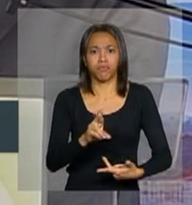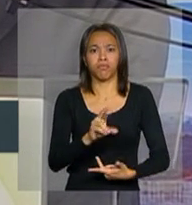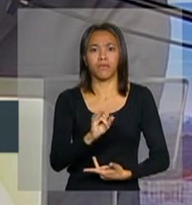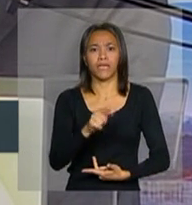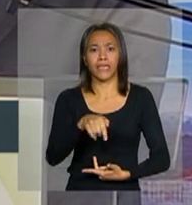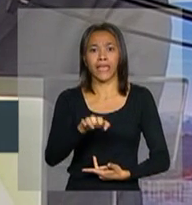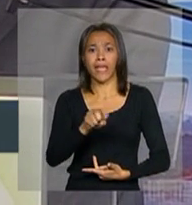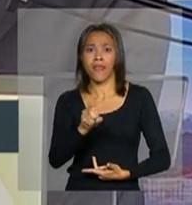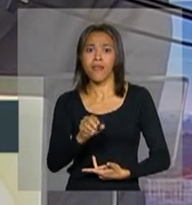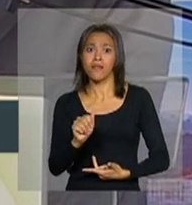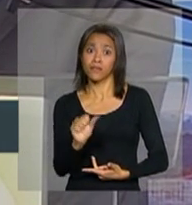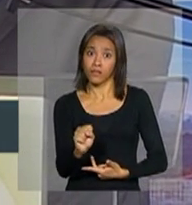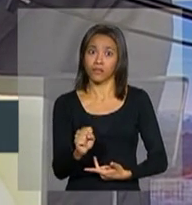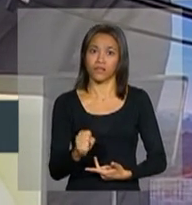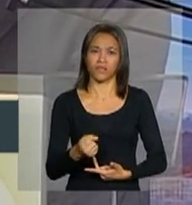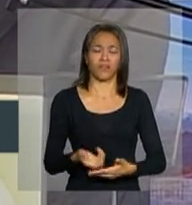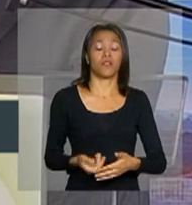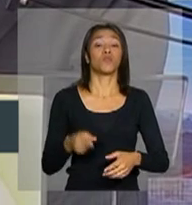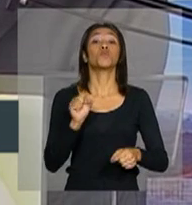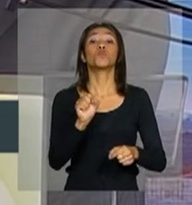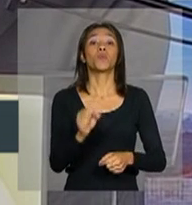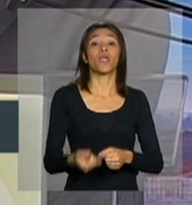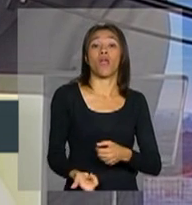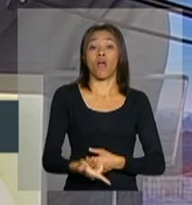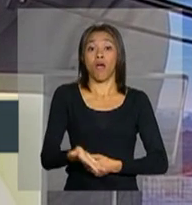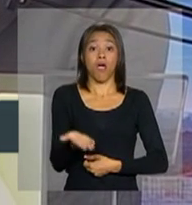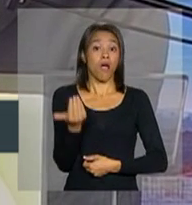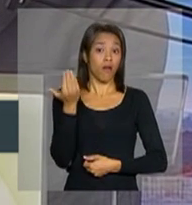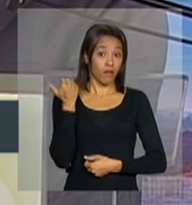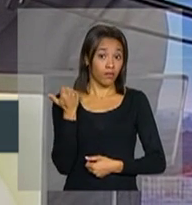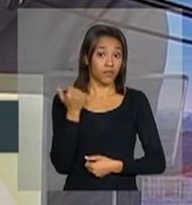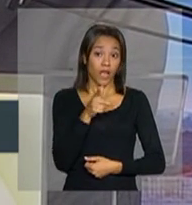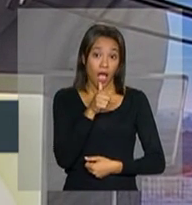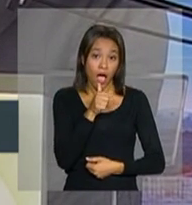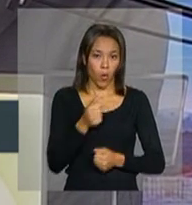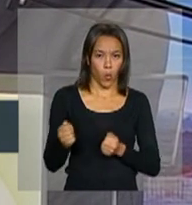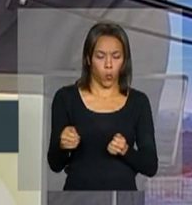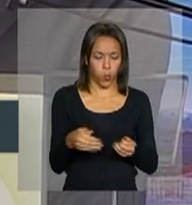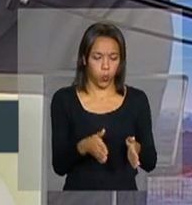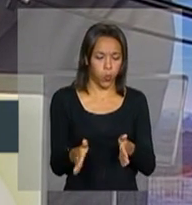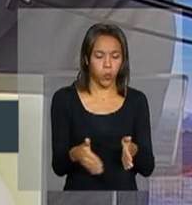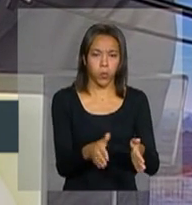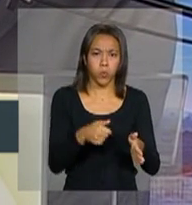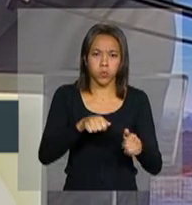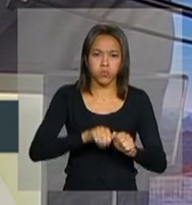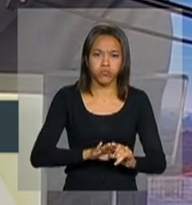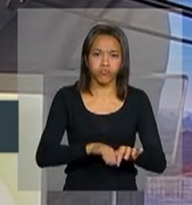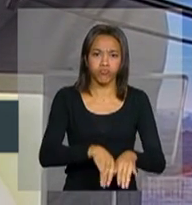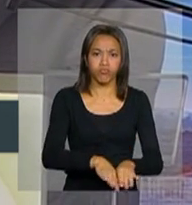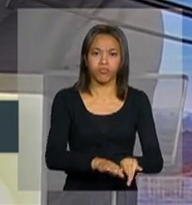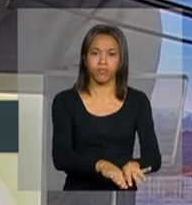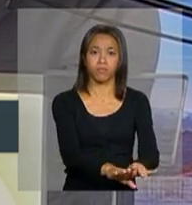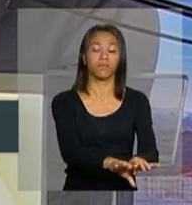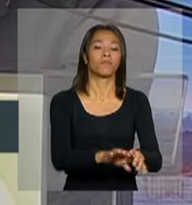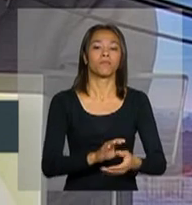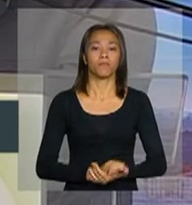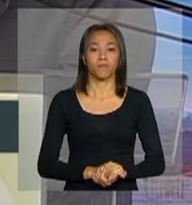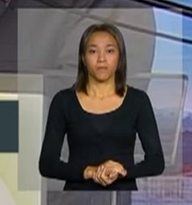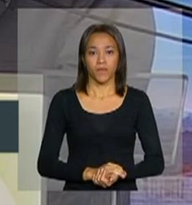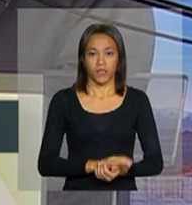do que aquelas trazidas pelas correntes profundas para os aparelhos